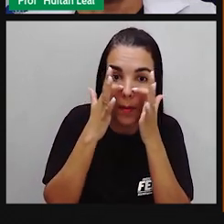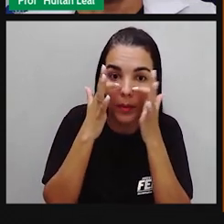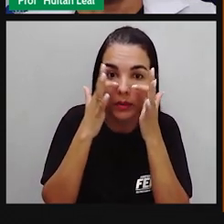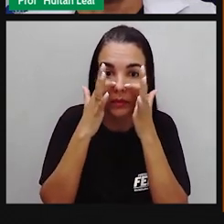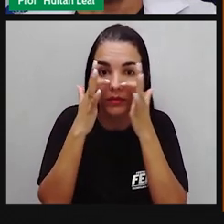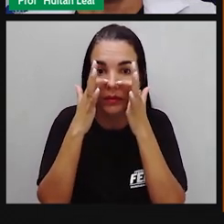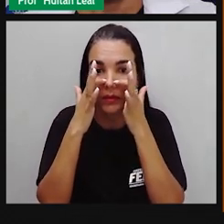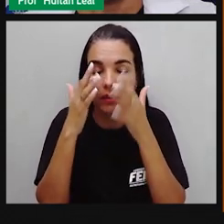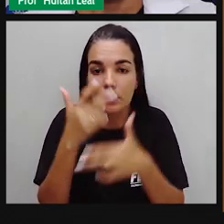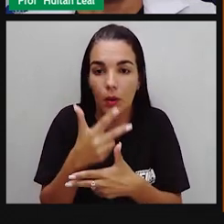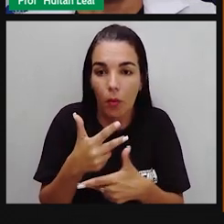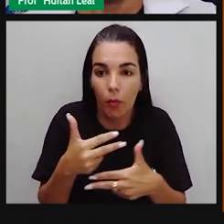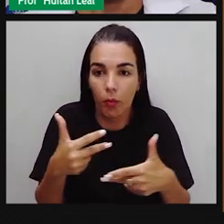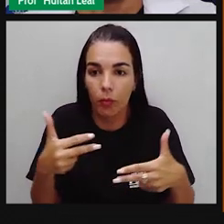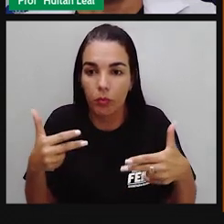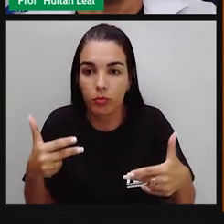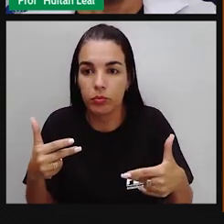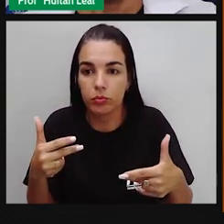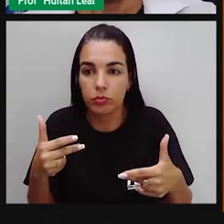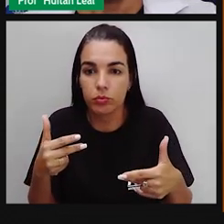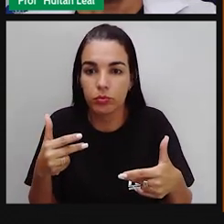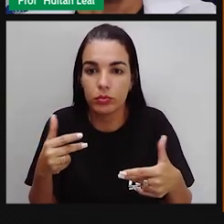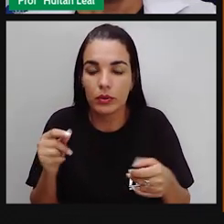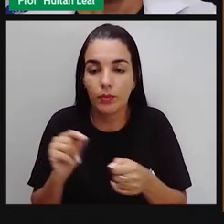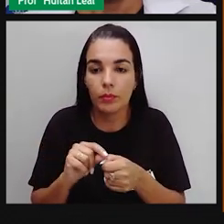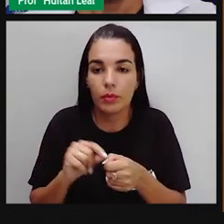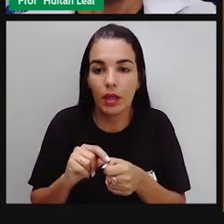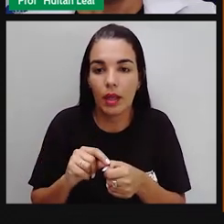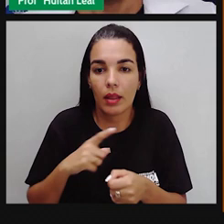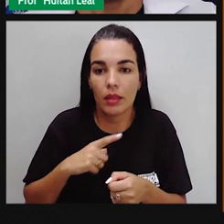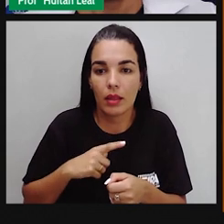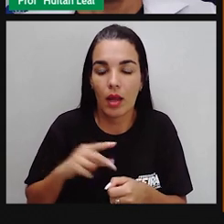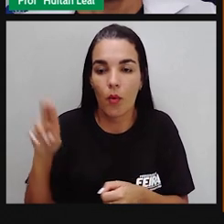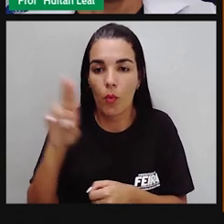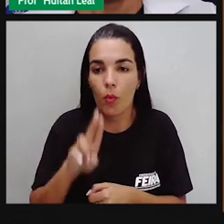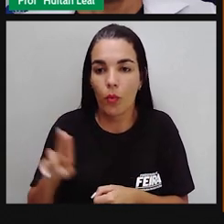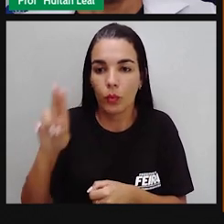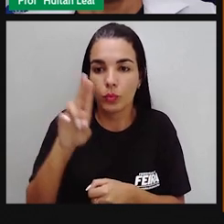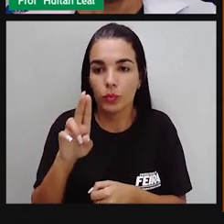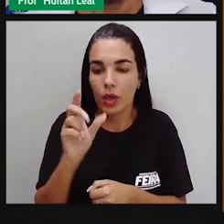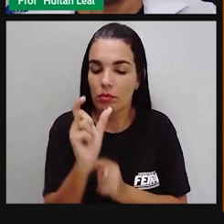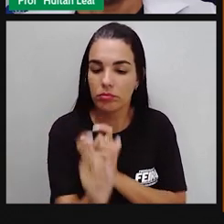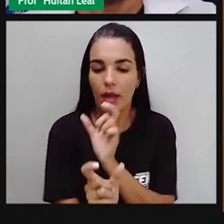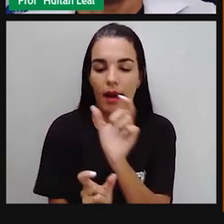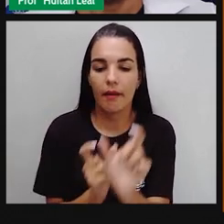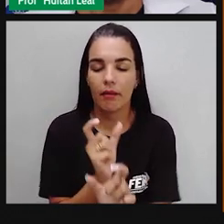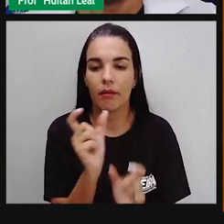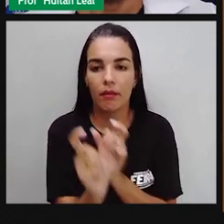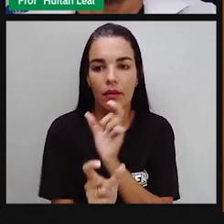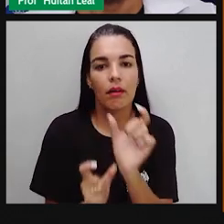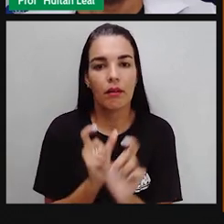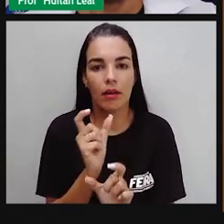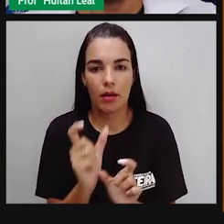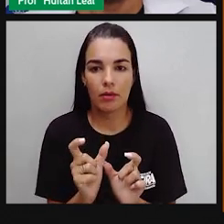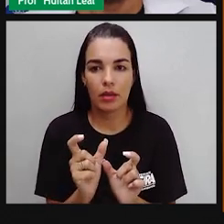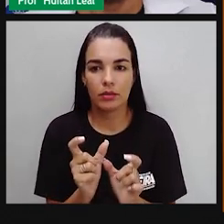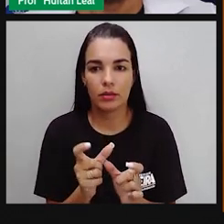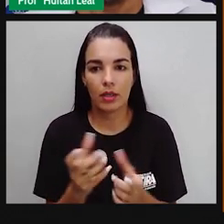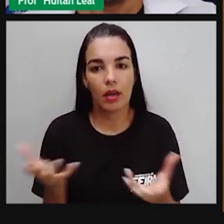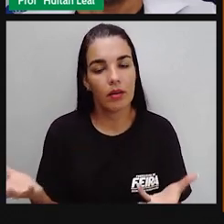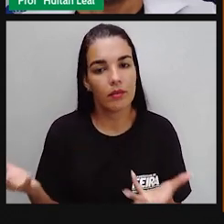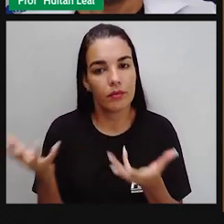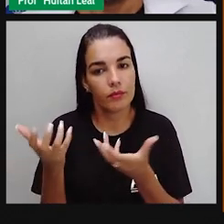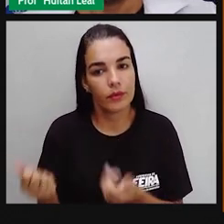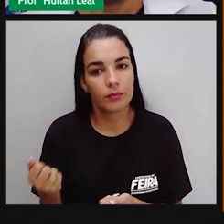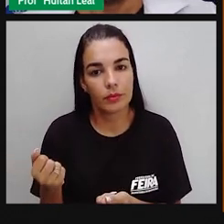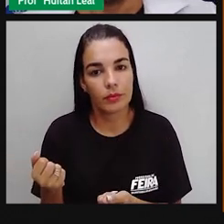a língua nos seus recursos expressivos em situação de uso no aspecto gramatical. gramatical, essa habilidade que nós vamos